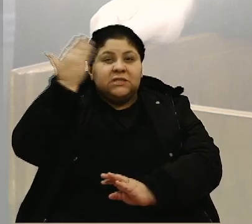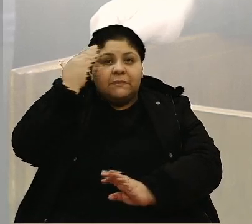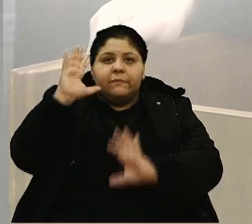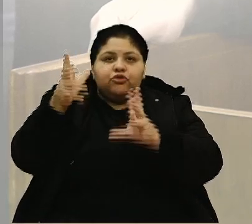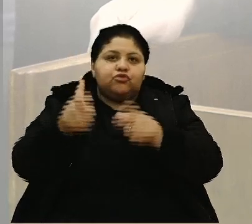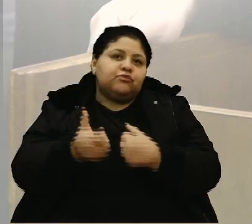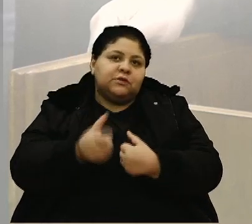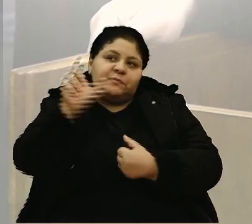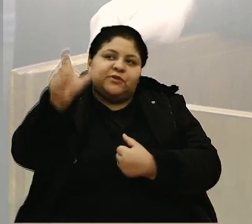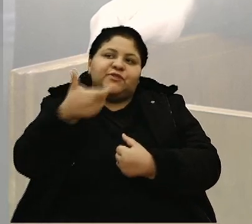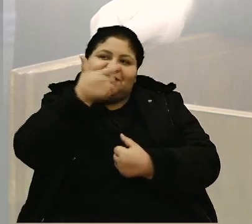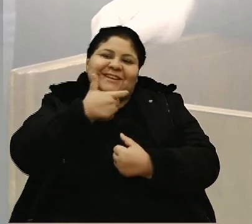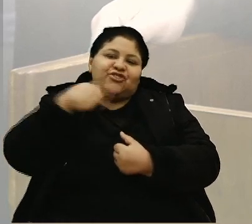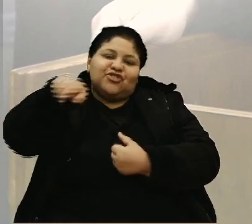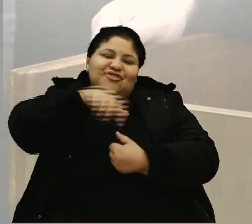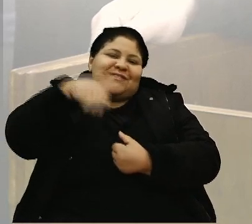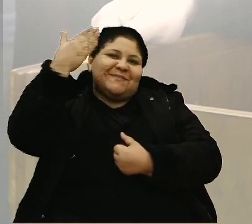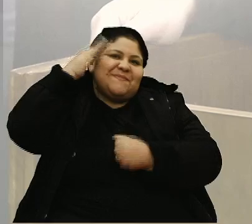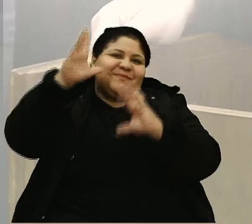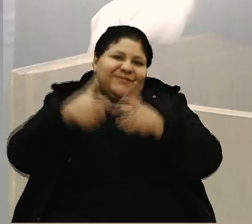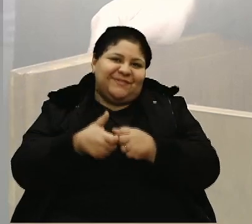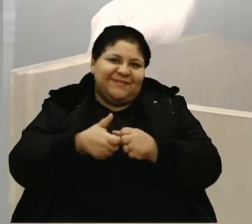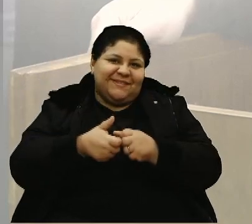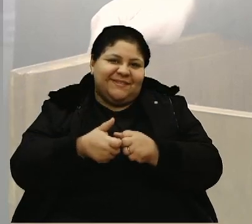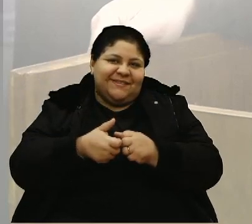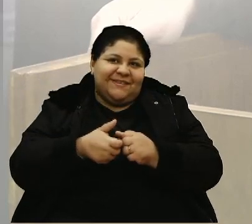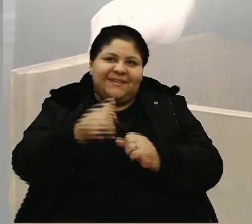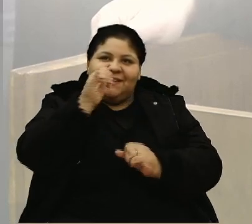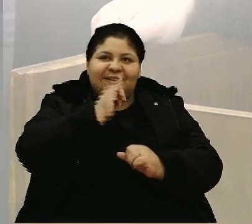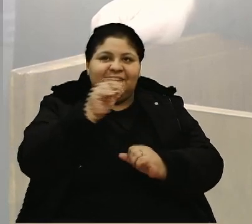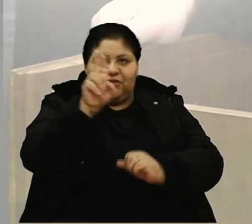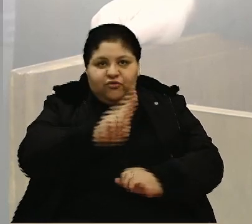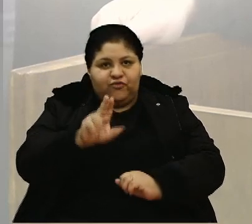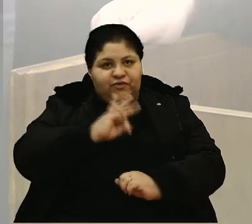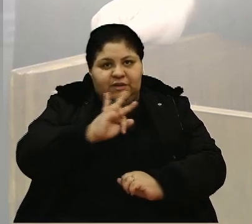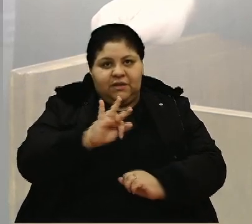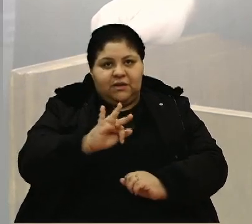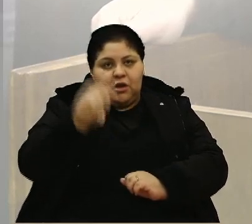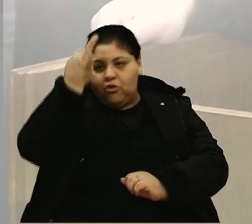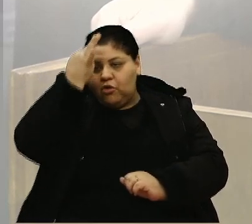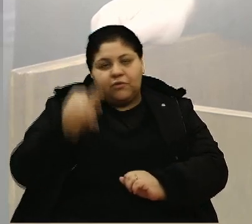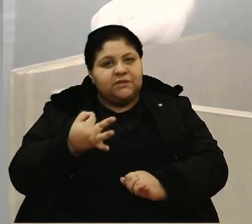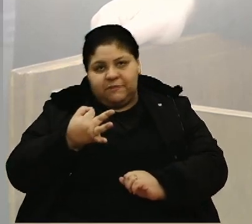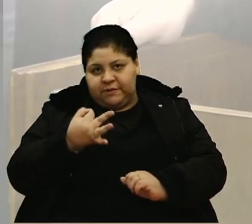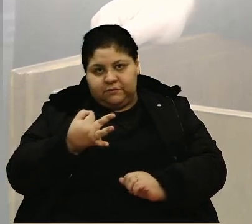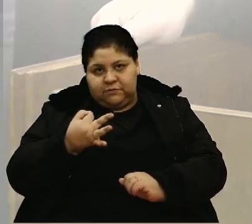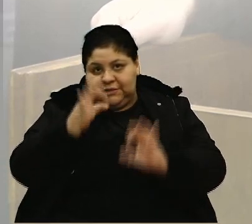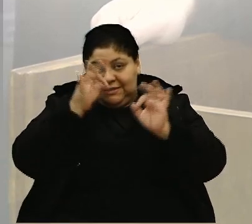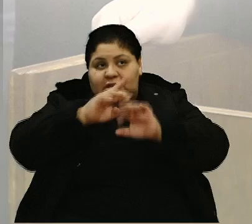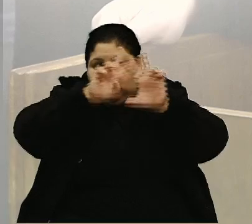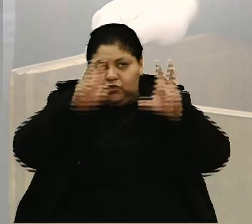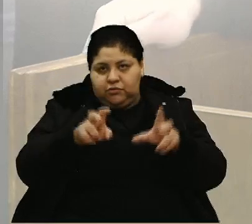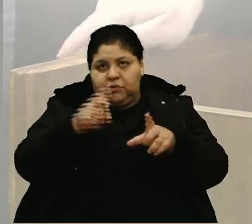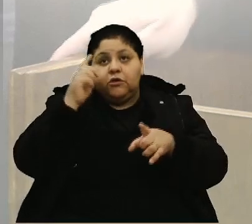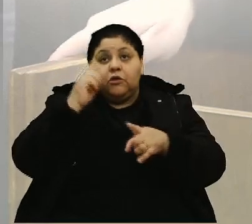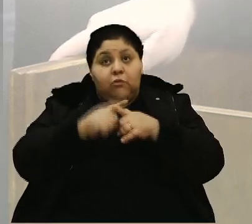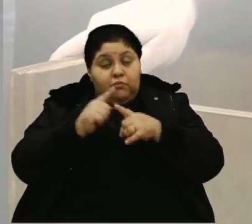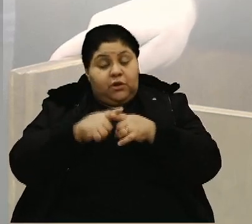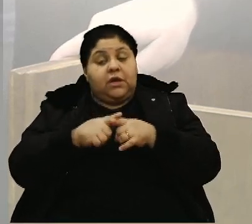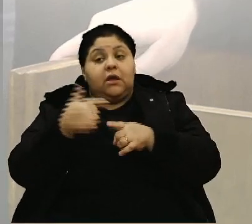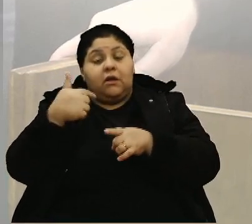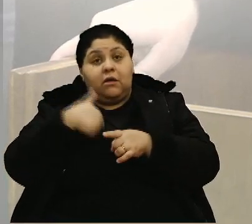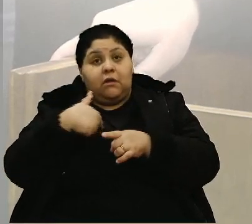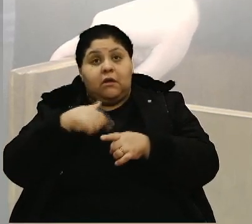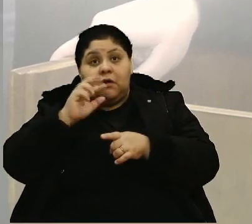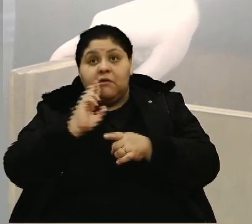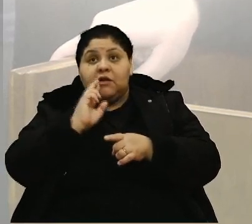tudo. Então quando eu venho aqui e falo um exemplo da Universidade Federal, que eu não tenho tanto conhecimento quanto outros colegas, é porque eu tenho que ir lá e